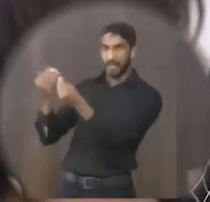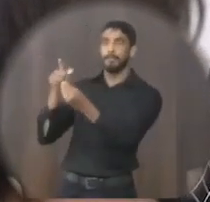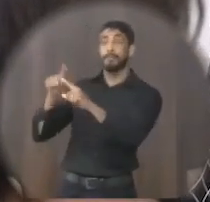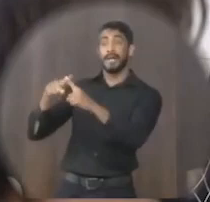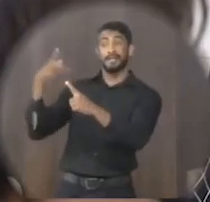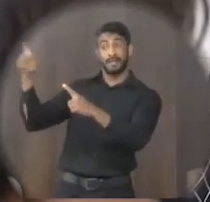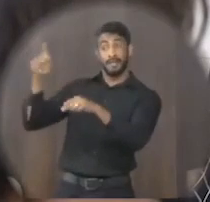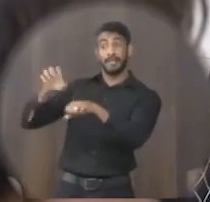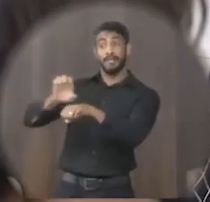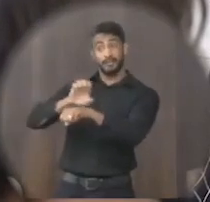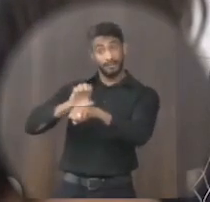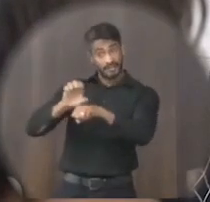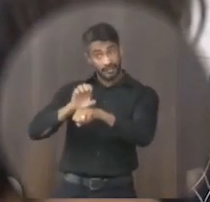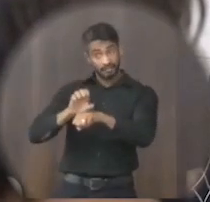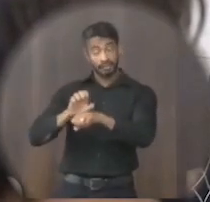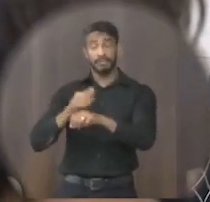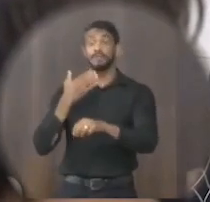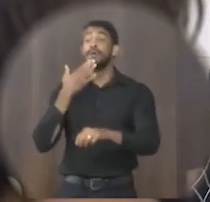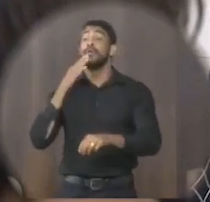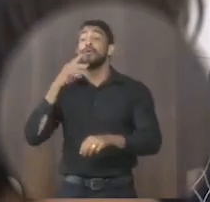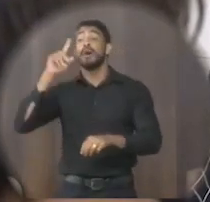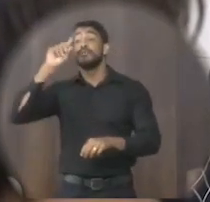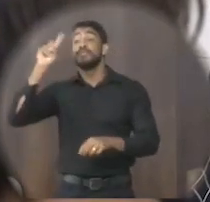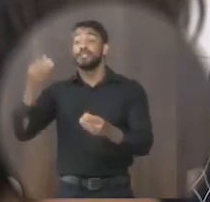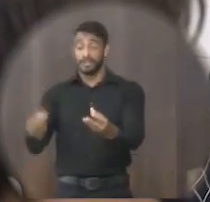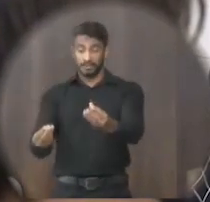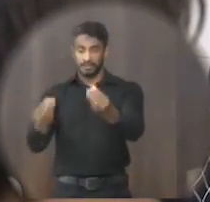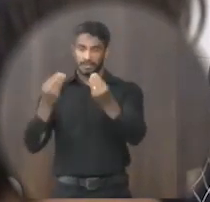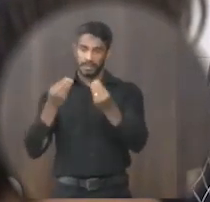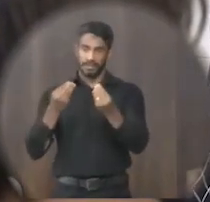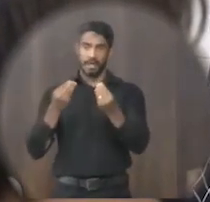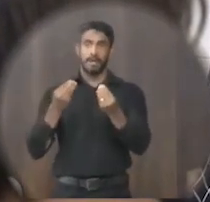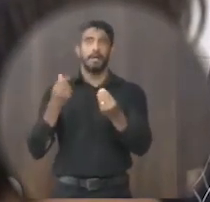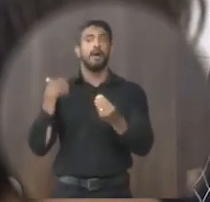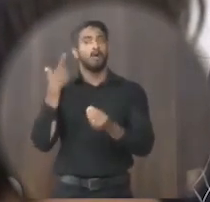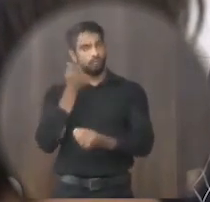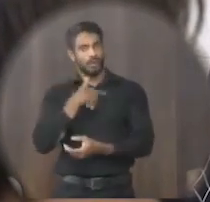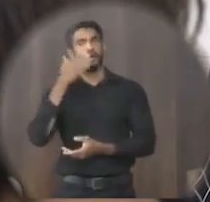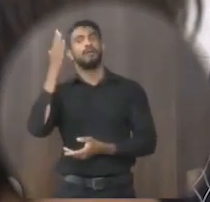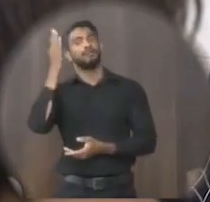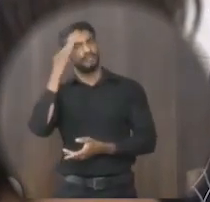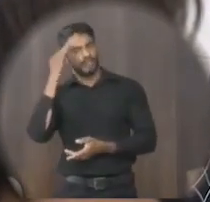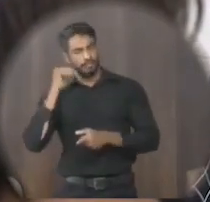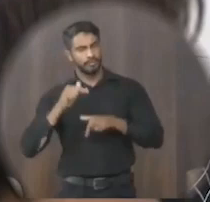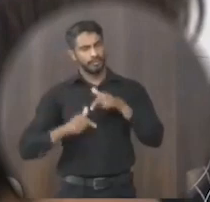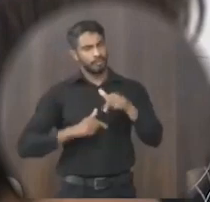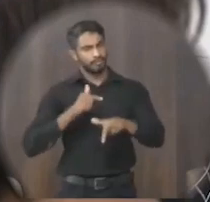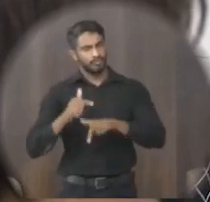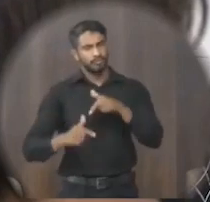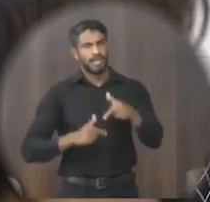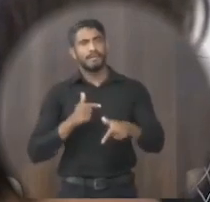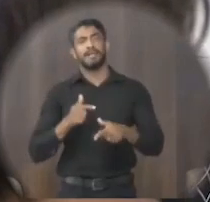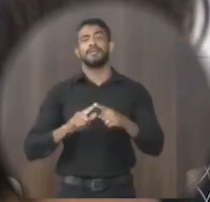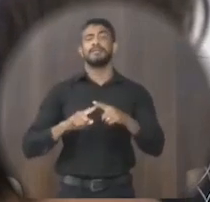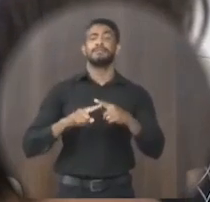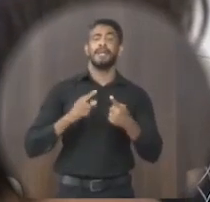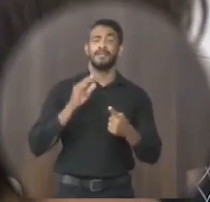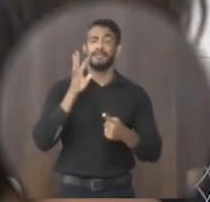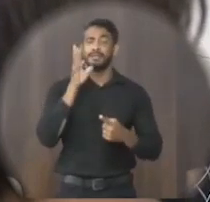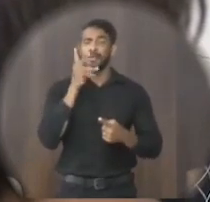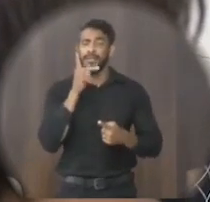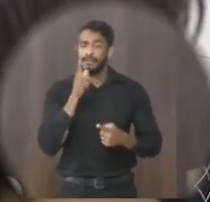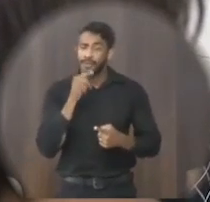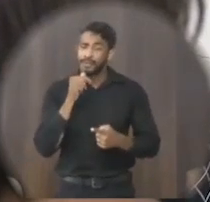executivo aqui então que dia que vai chegar a gente sabe que eles estão trabalhando mas amorosidade no